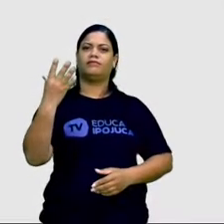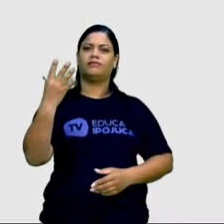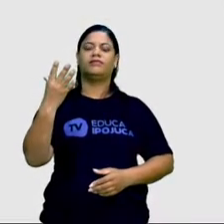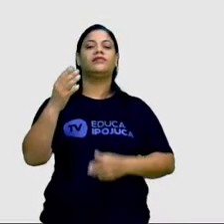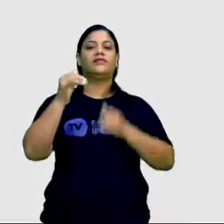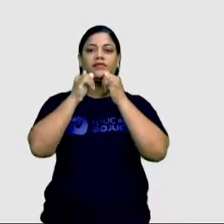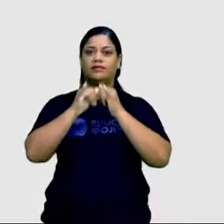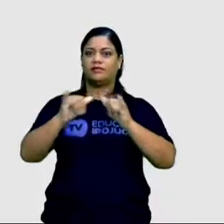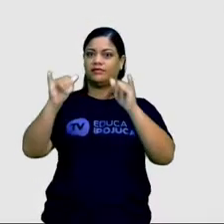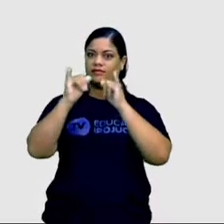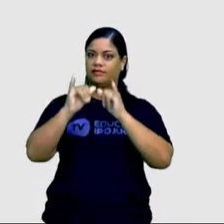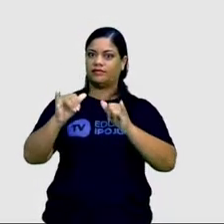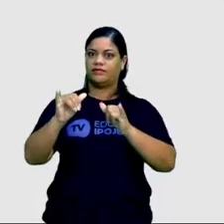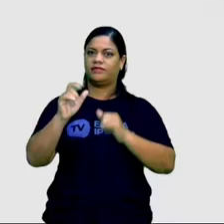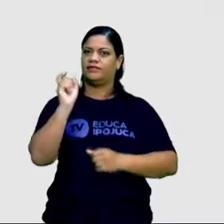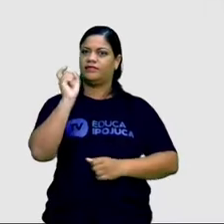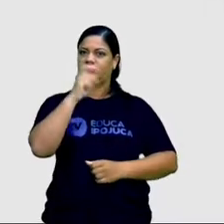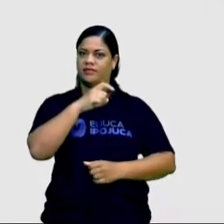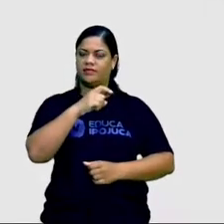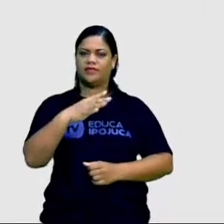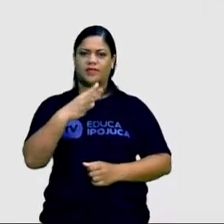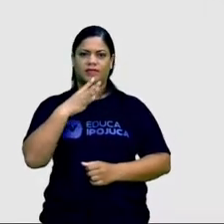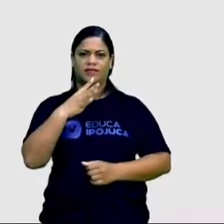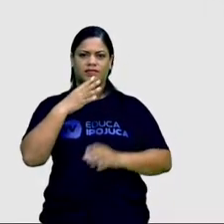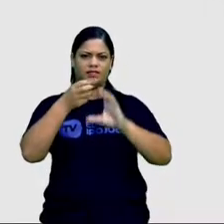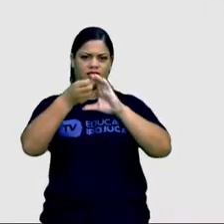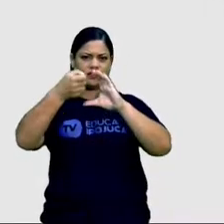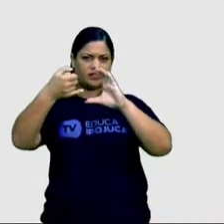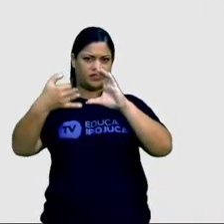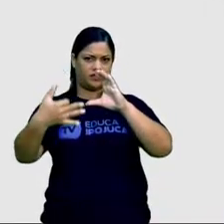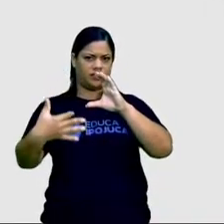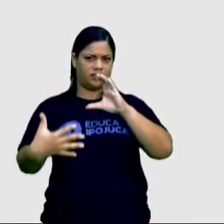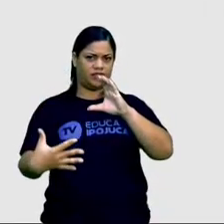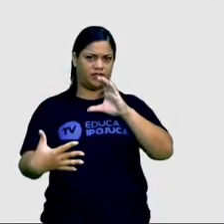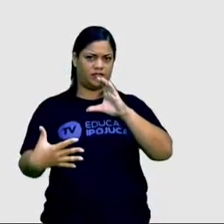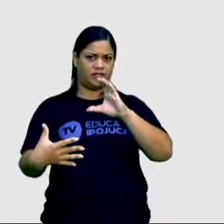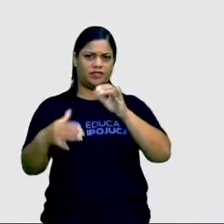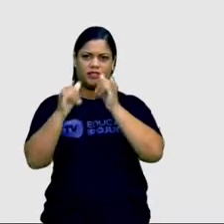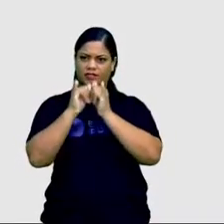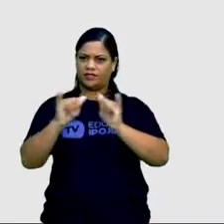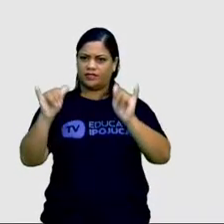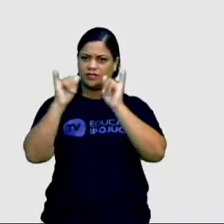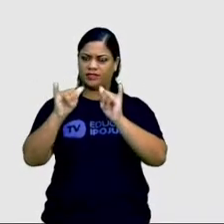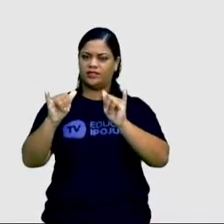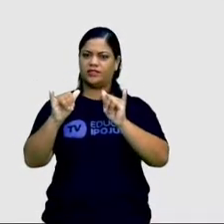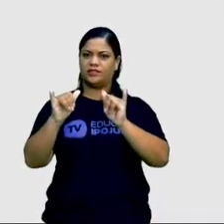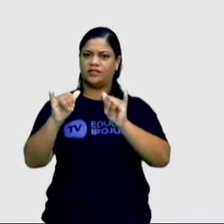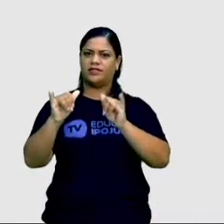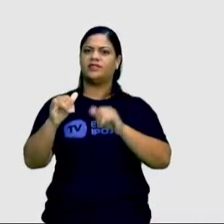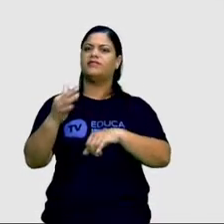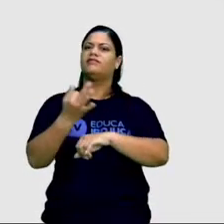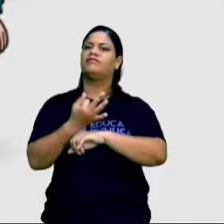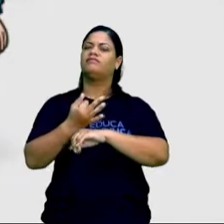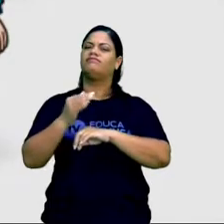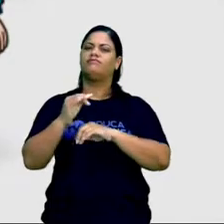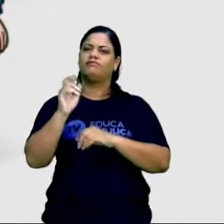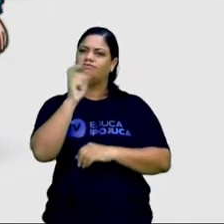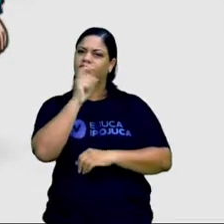falsas. Reconhecer as principais características das notícias falsas nas redes sociais.